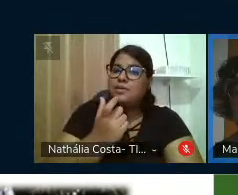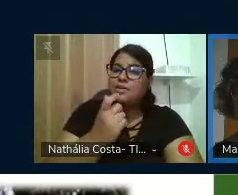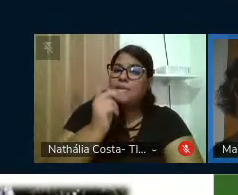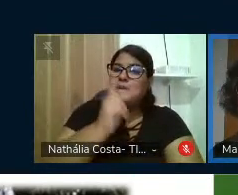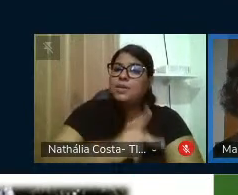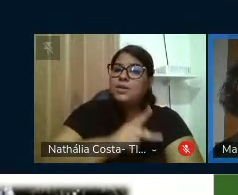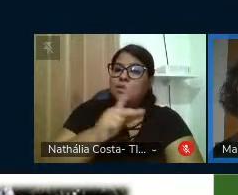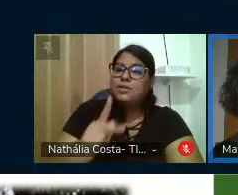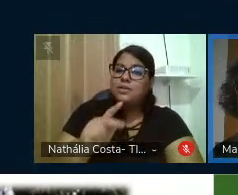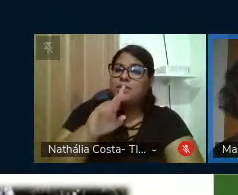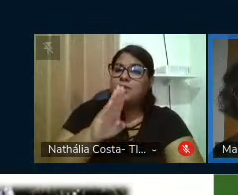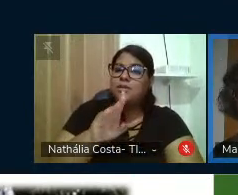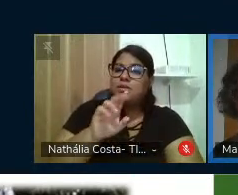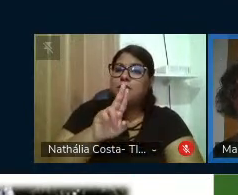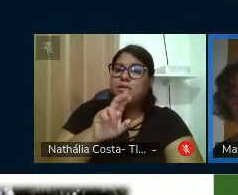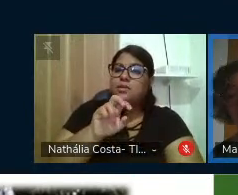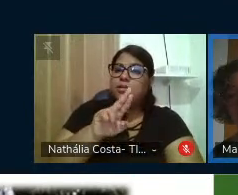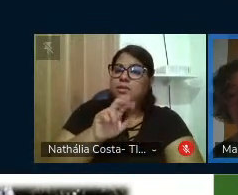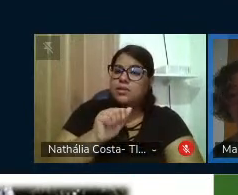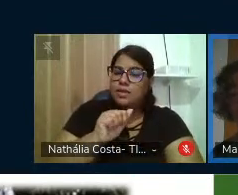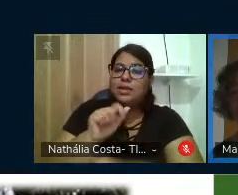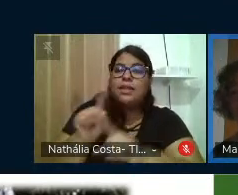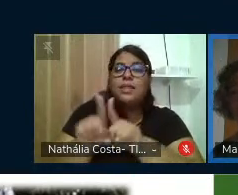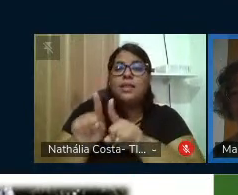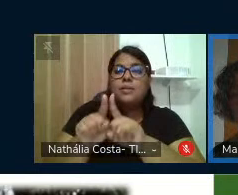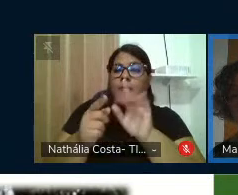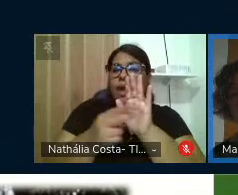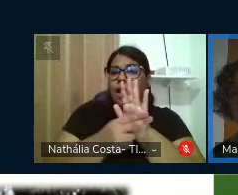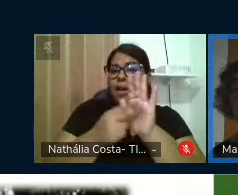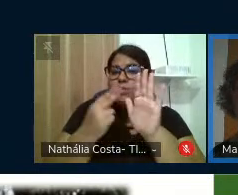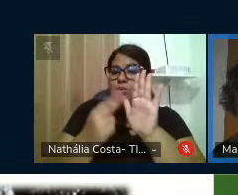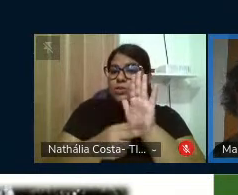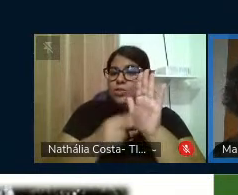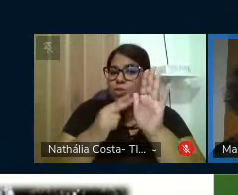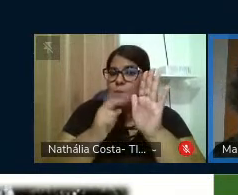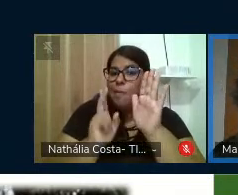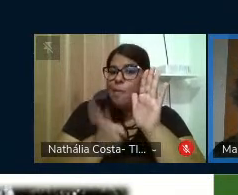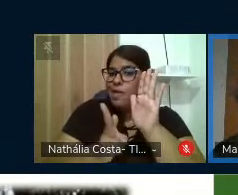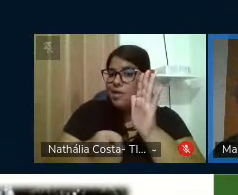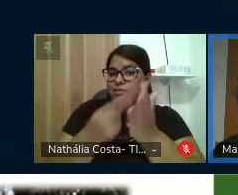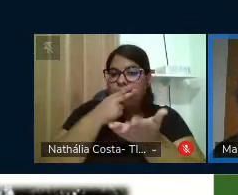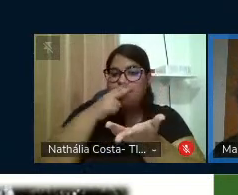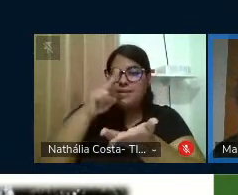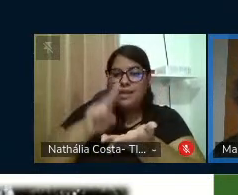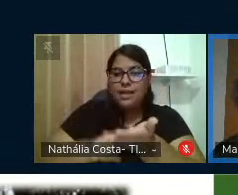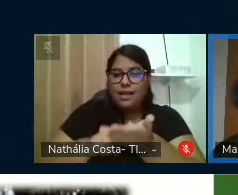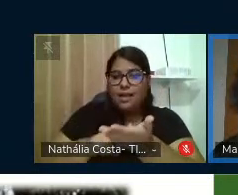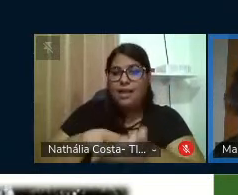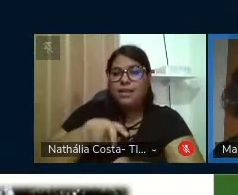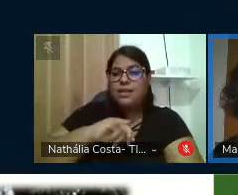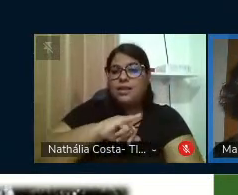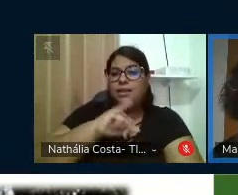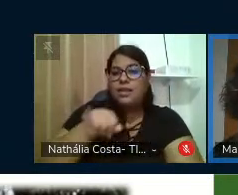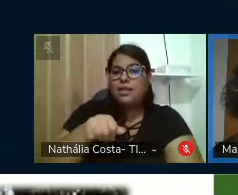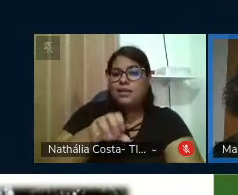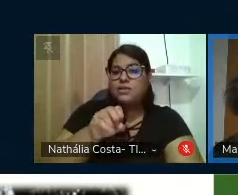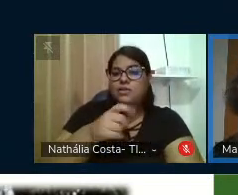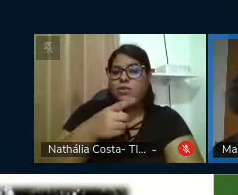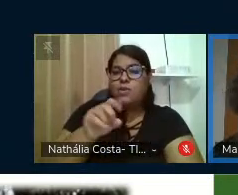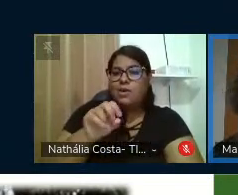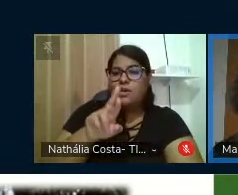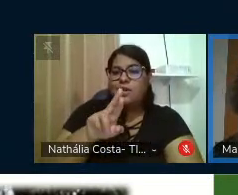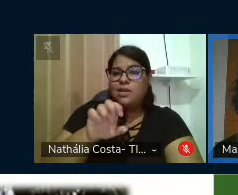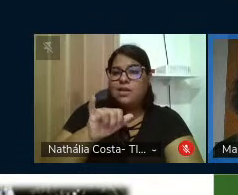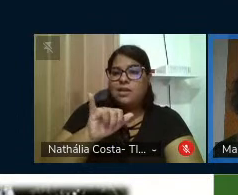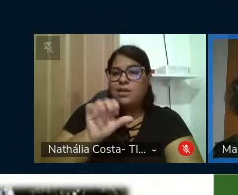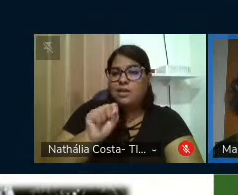professora Bruna Sola e os respectivos autores das mesmas, o João Reis Neto e o